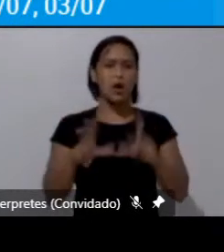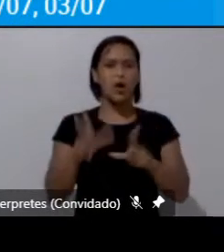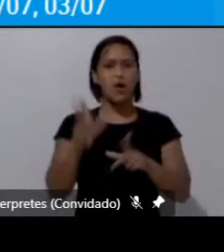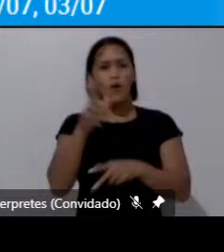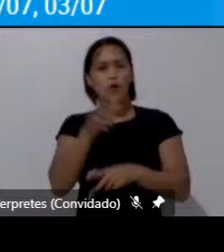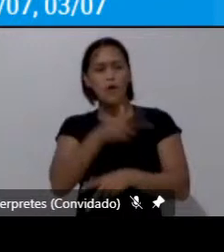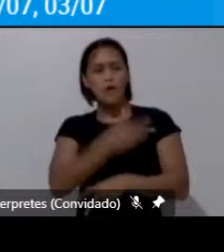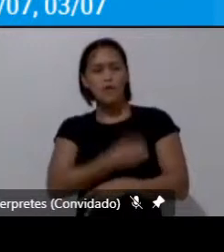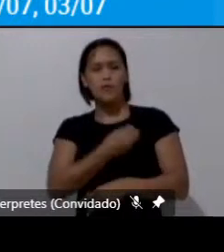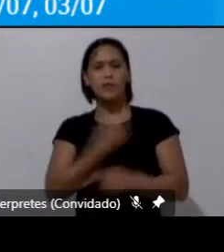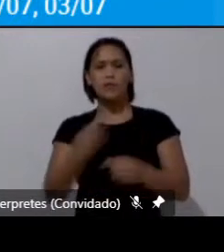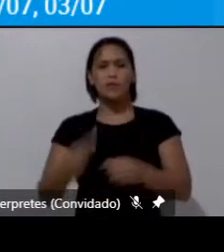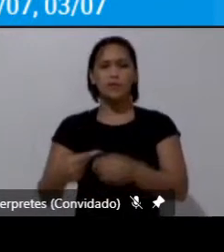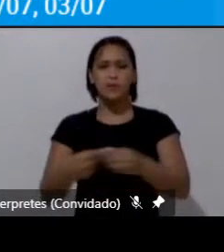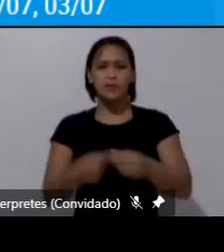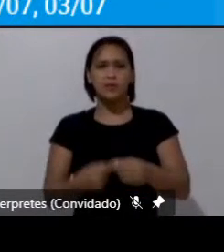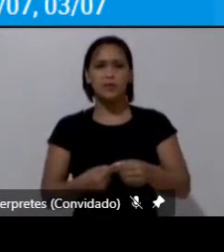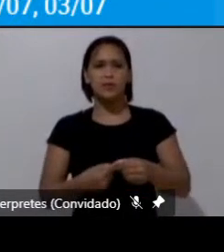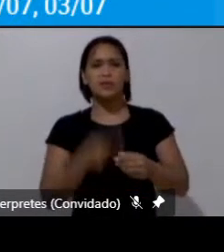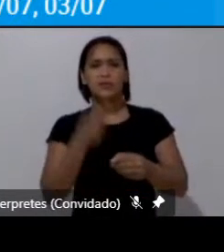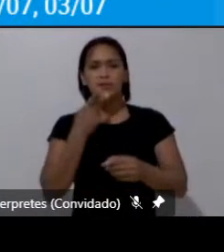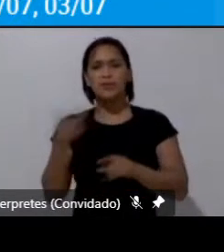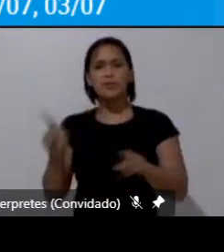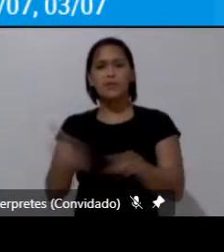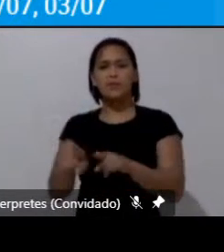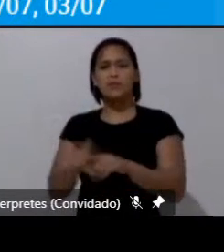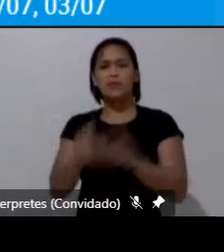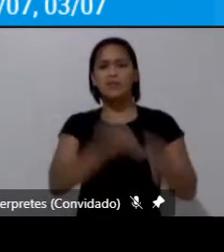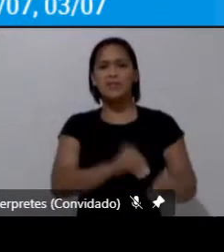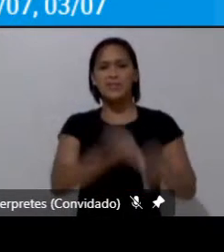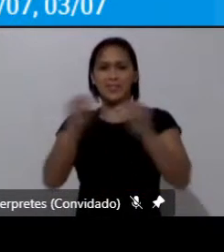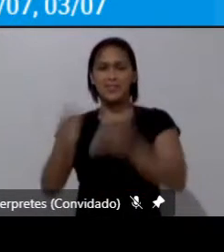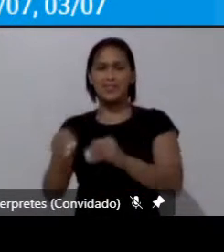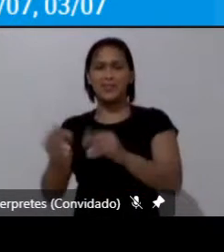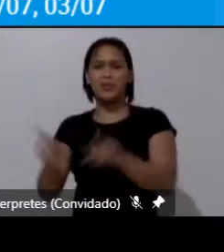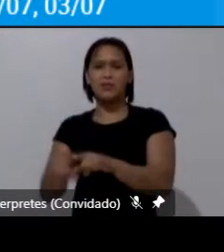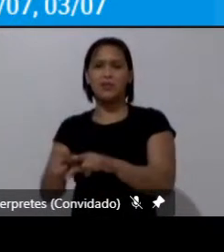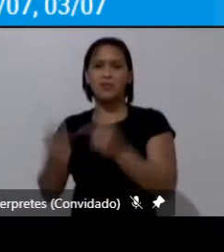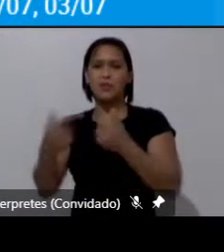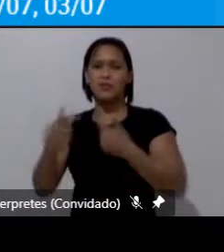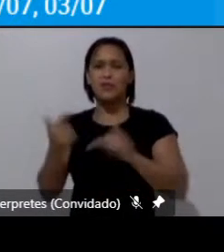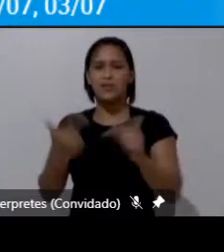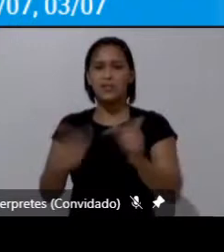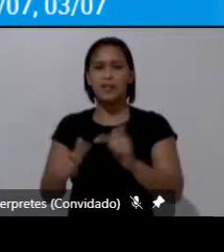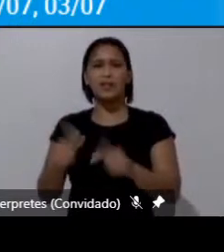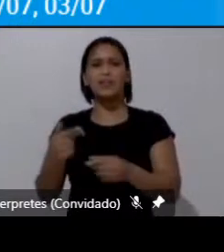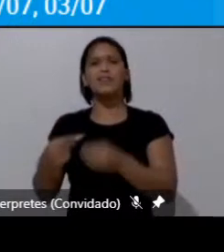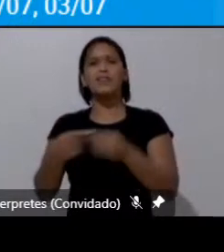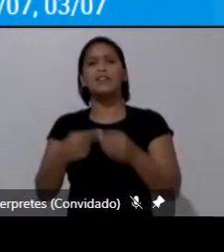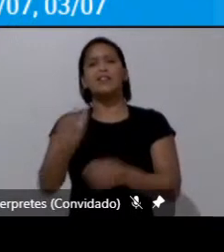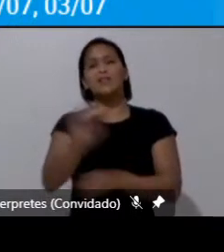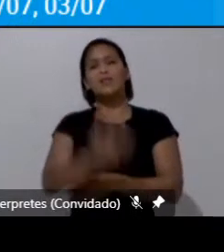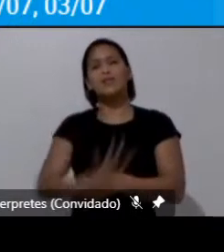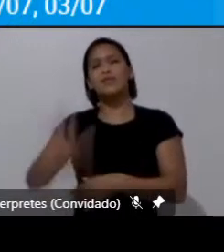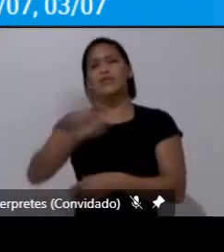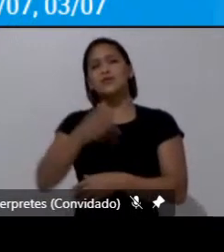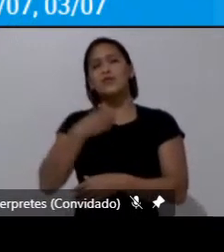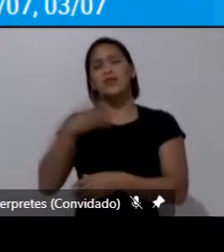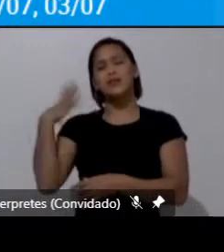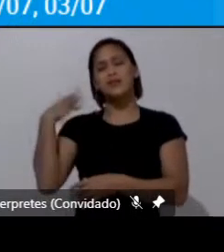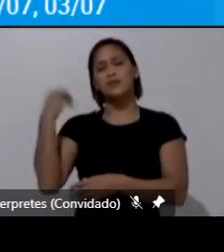Essa dimensão que desses deslocamentos cotidianos nós transformamos quase em pequenas viagens